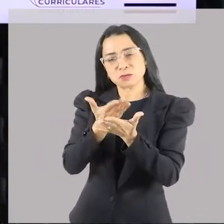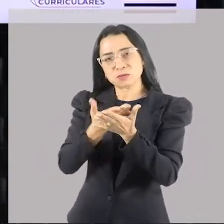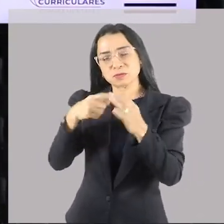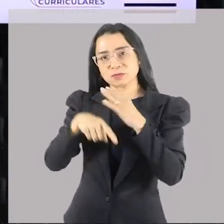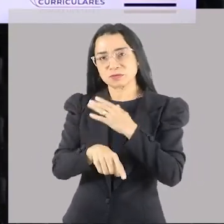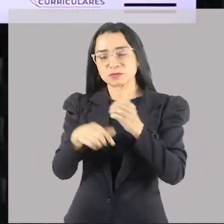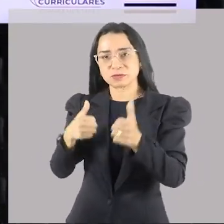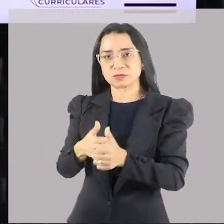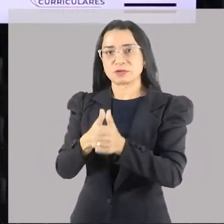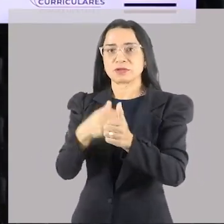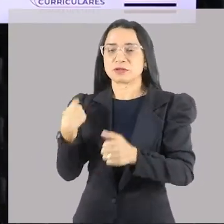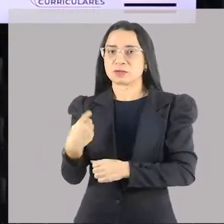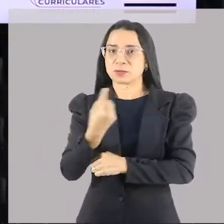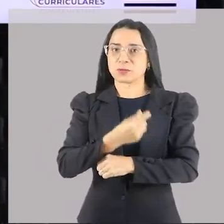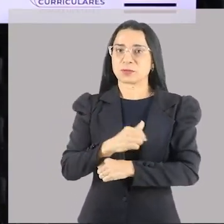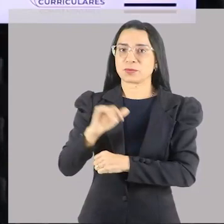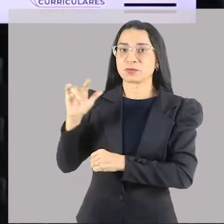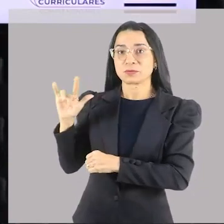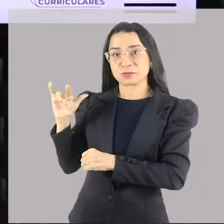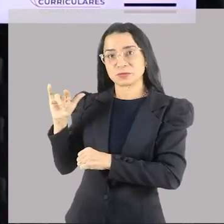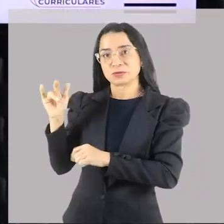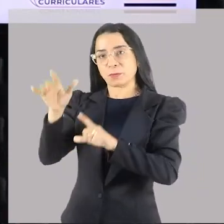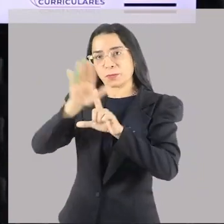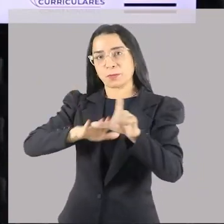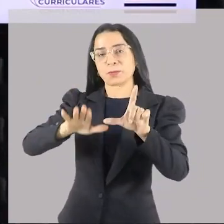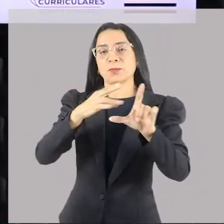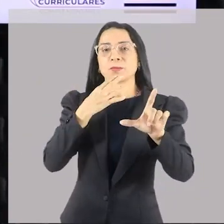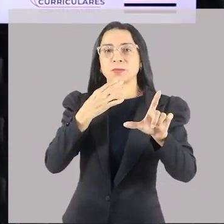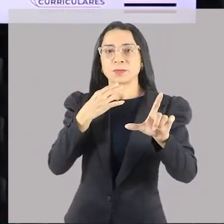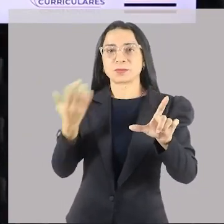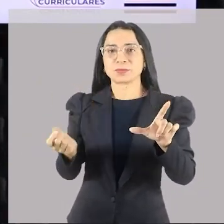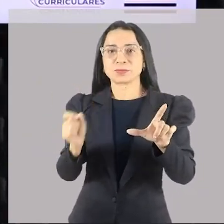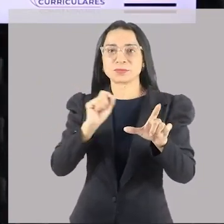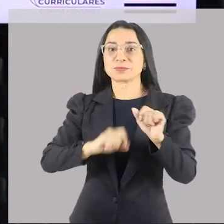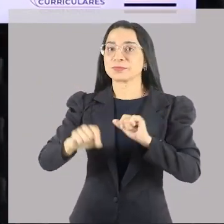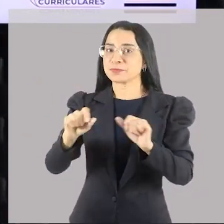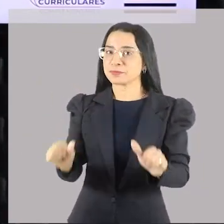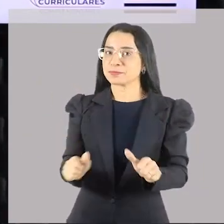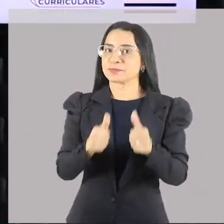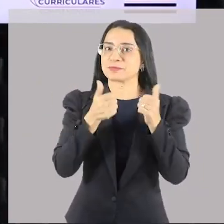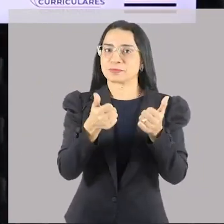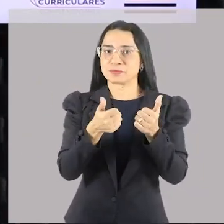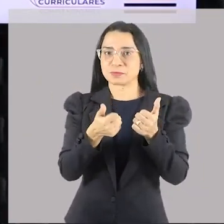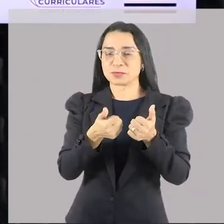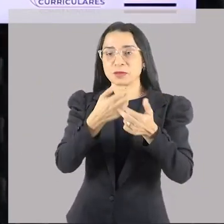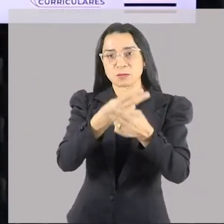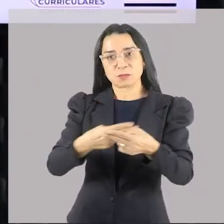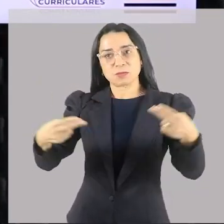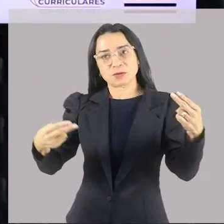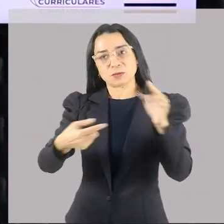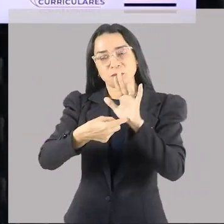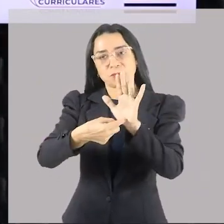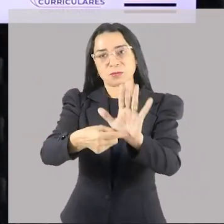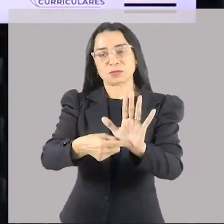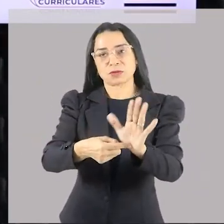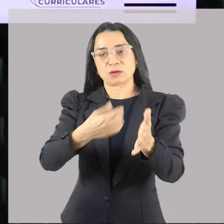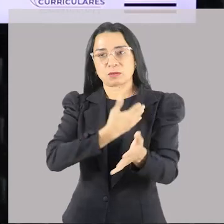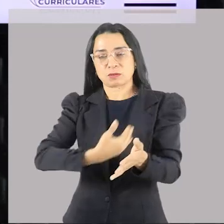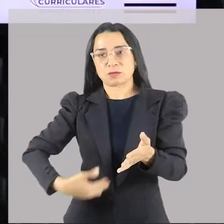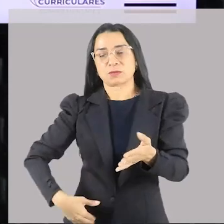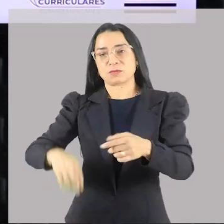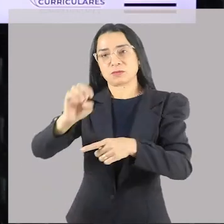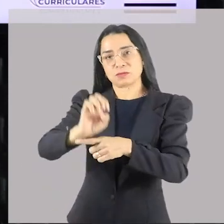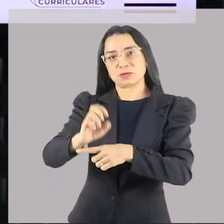segue a gente no Instagram, né? A plataforma Gonçalves Dia lá no Instagram que está bombando, porque a gente tem muita coisa para trazer para vocês. O governo do estado já